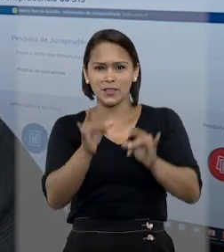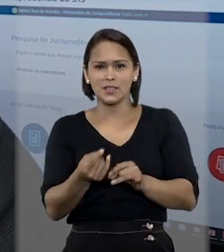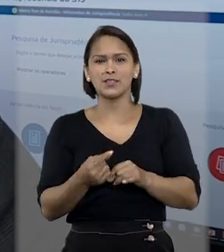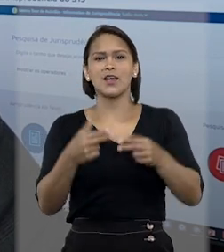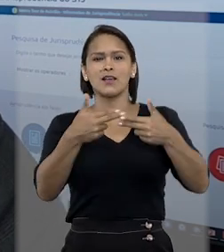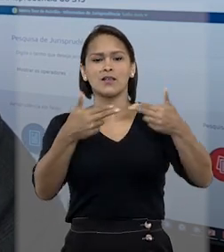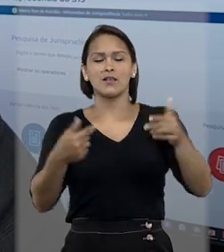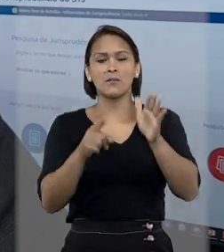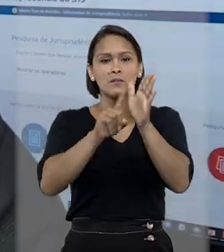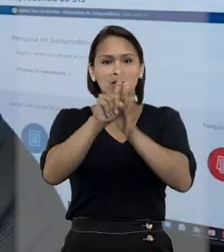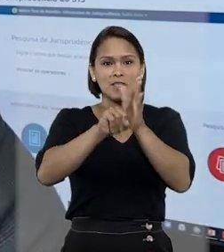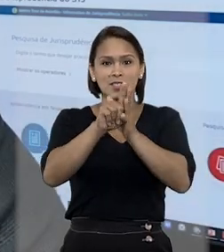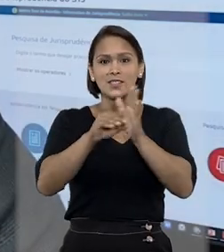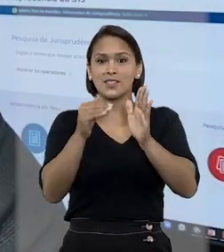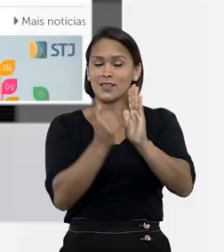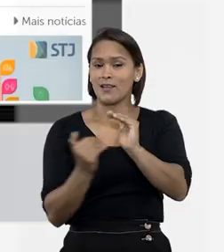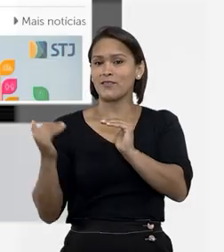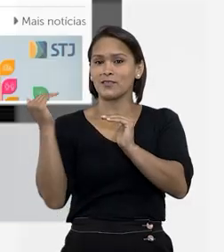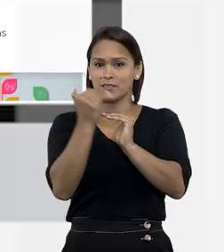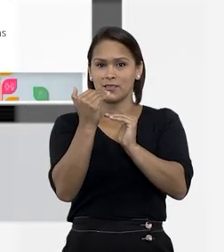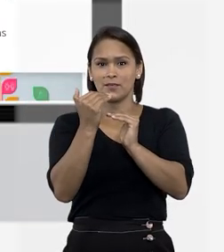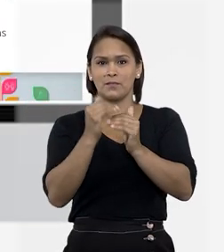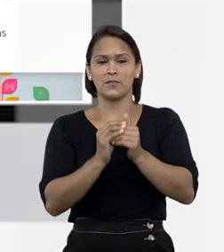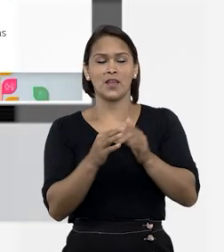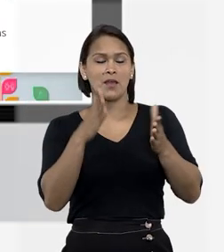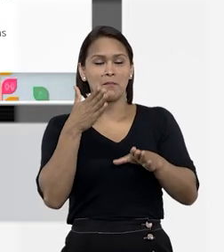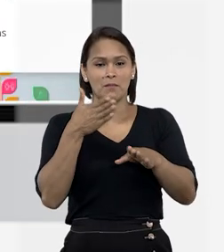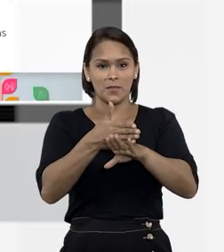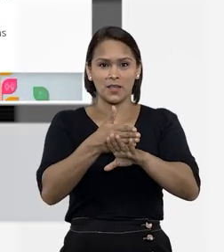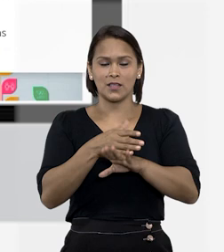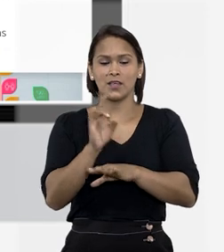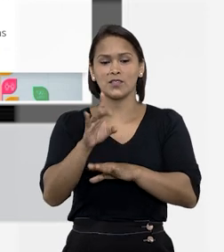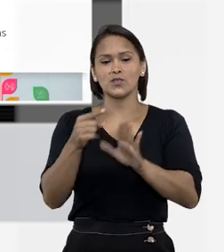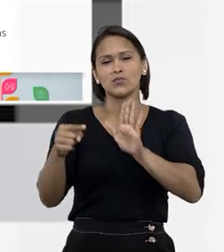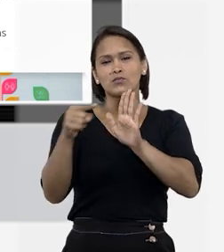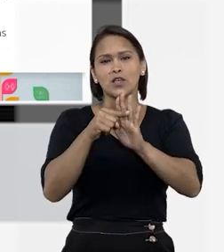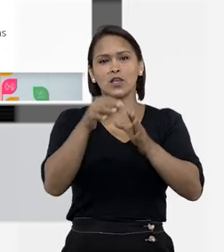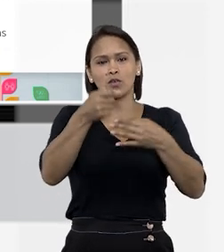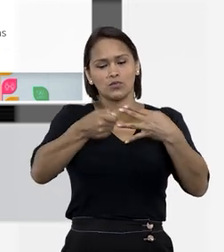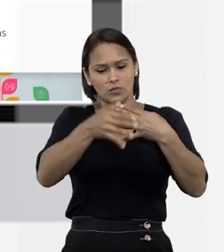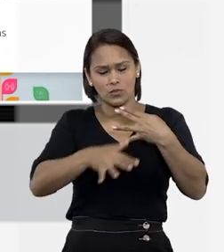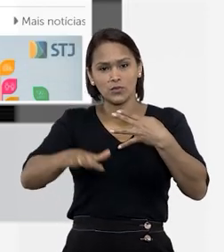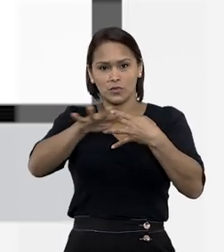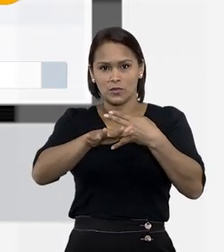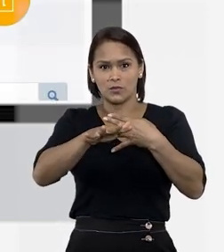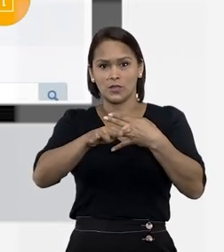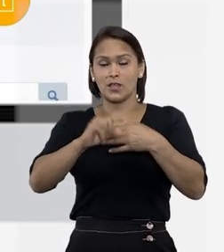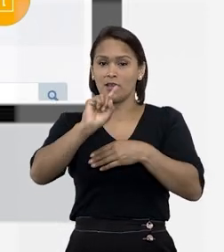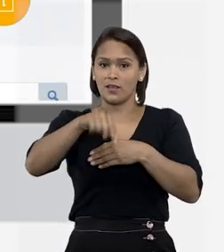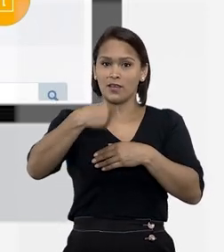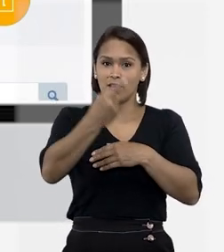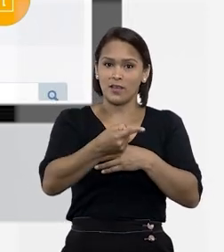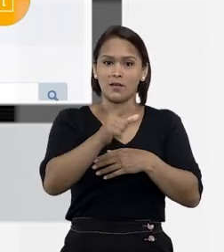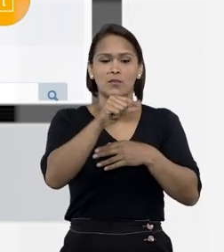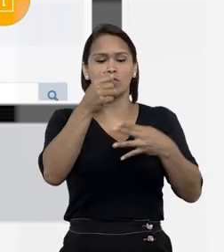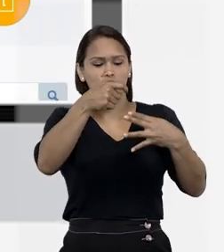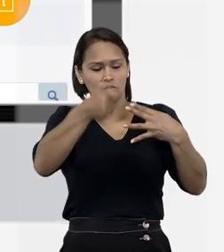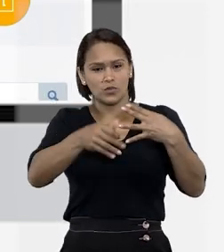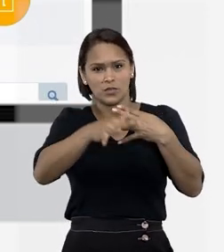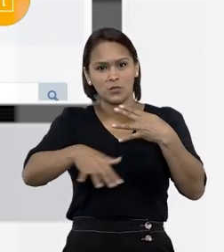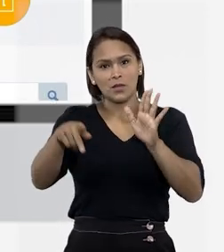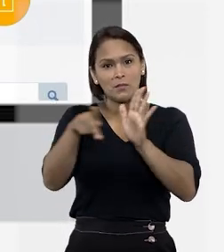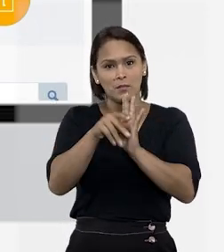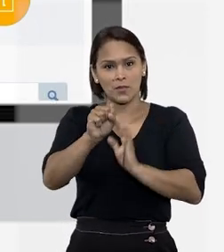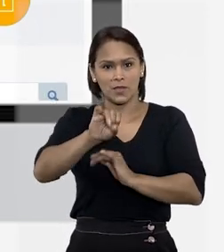da ferramenta Pesquisa Avançada. Para acessá-la, basta clicar em Jurisprudência e, em seguida, Jurisprudência do